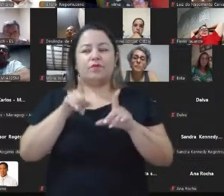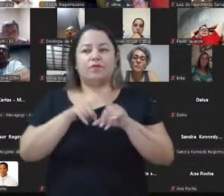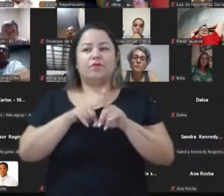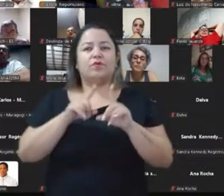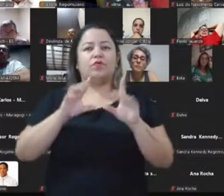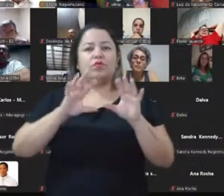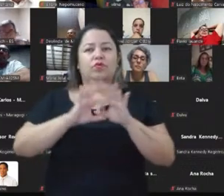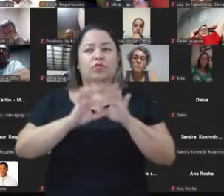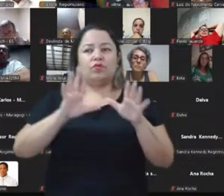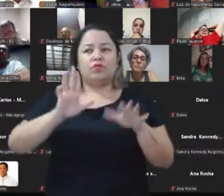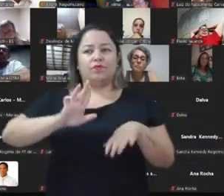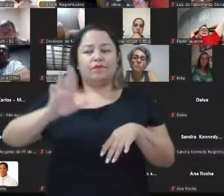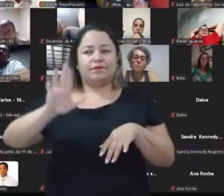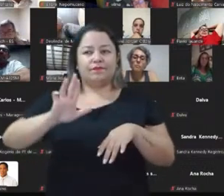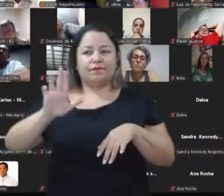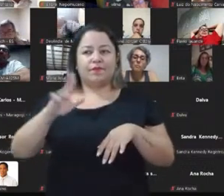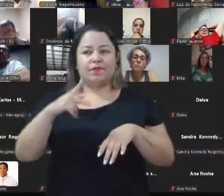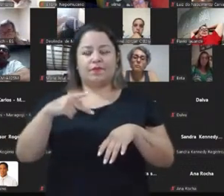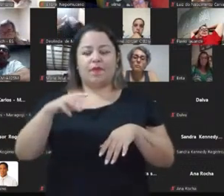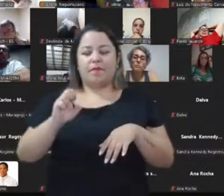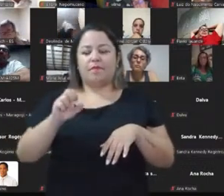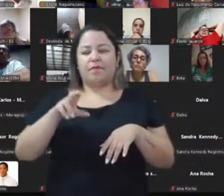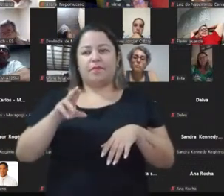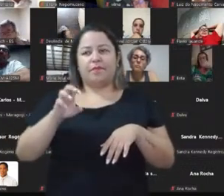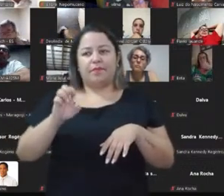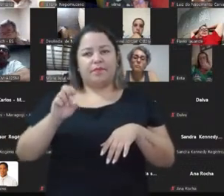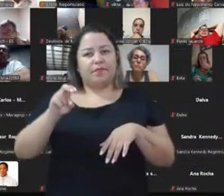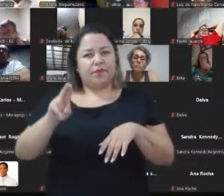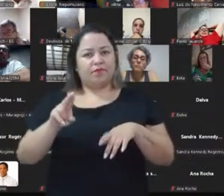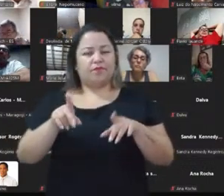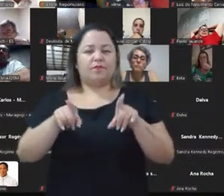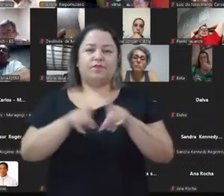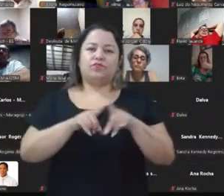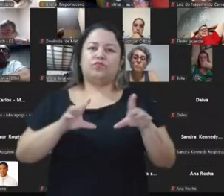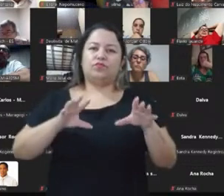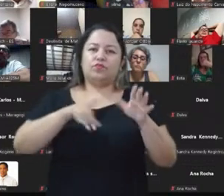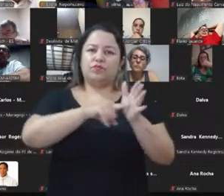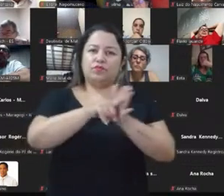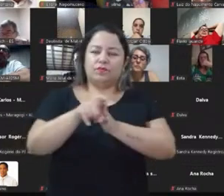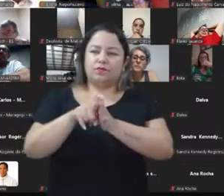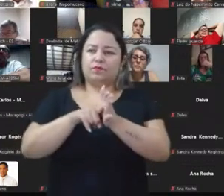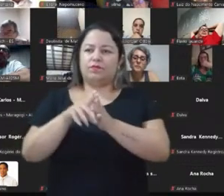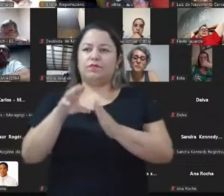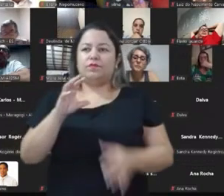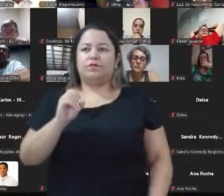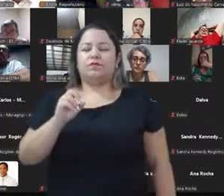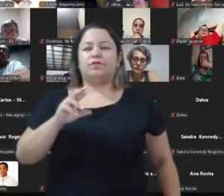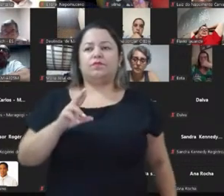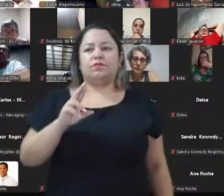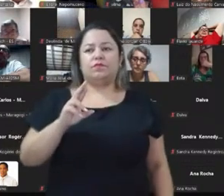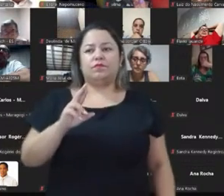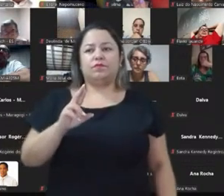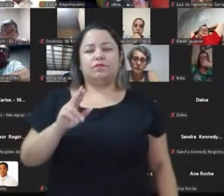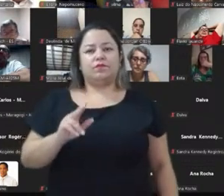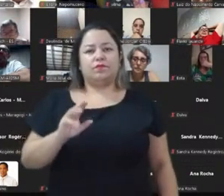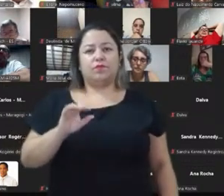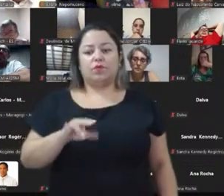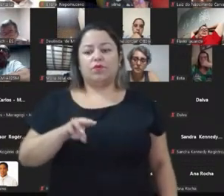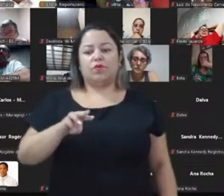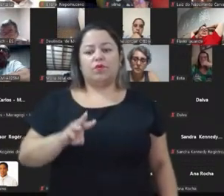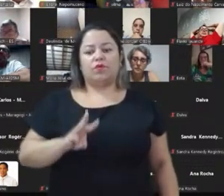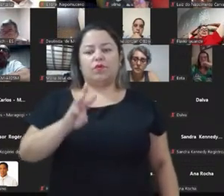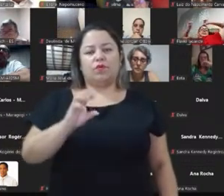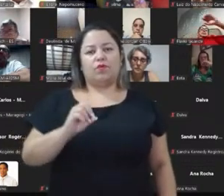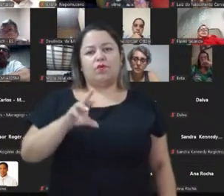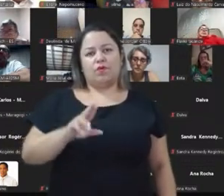Lula Livre, aqui da assessoria da Percival Abramo, eu fiz parte de uma rede de pesquisa de Oxford chamada Fair Work, e que ali me deu um